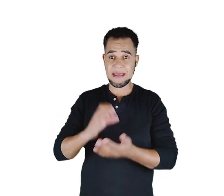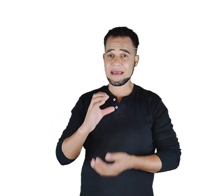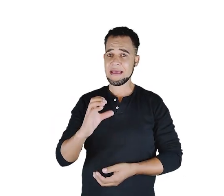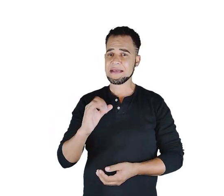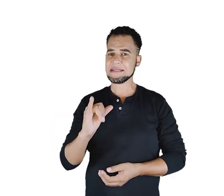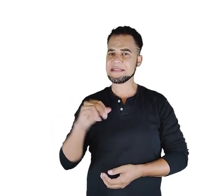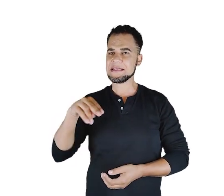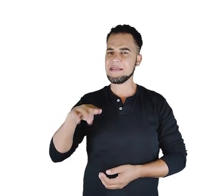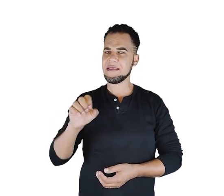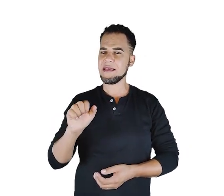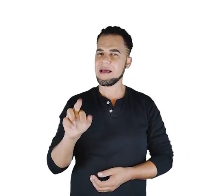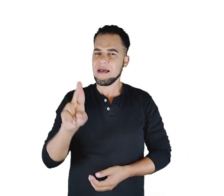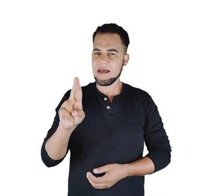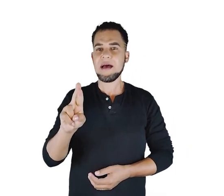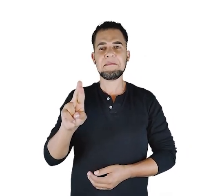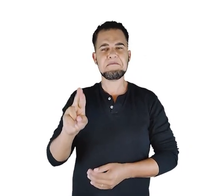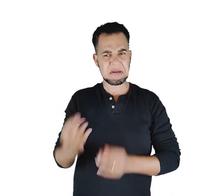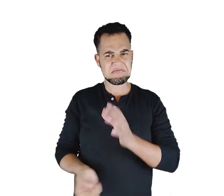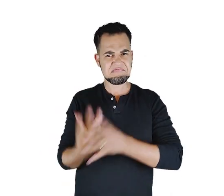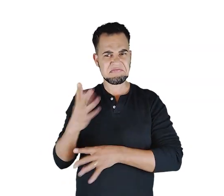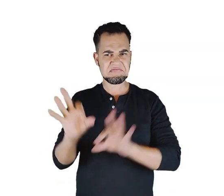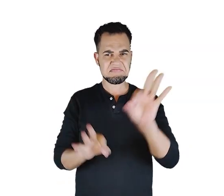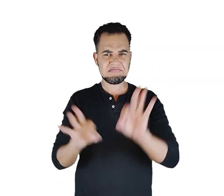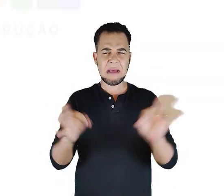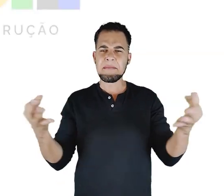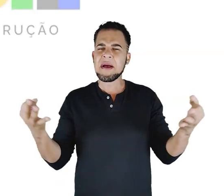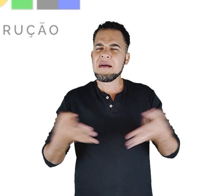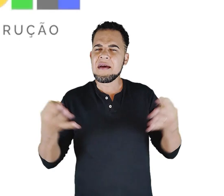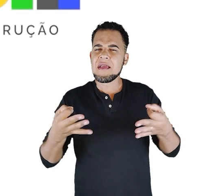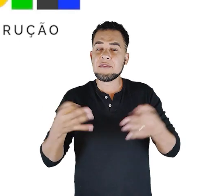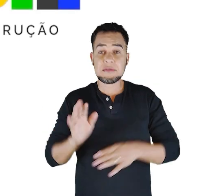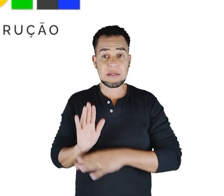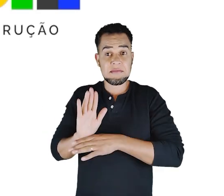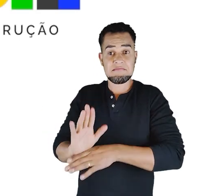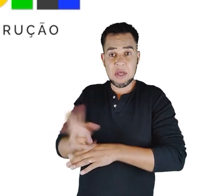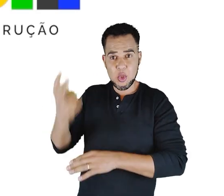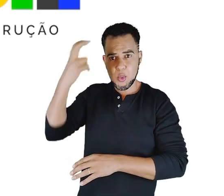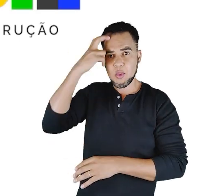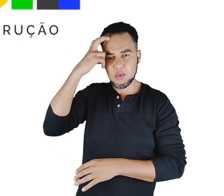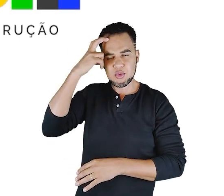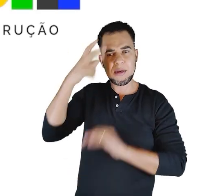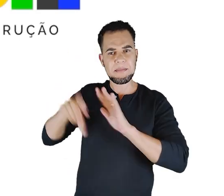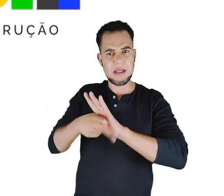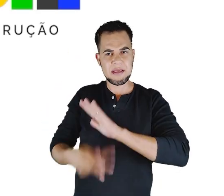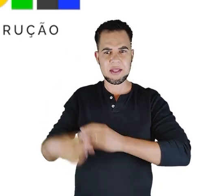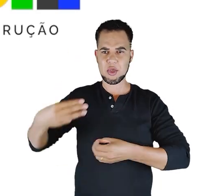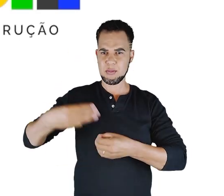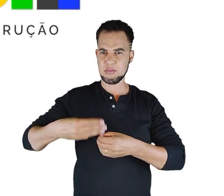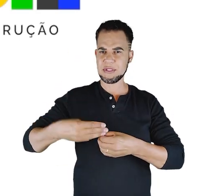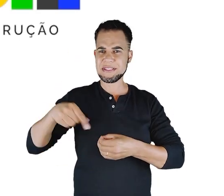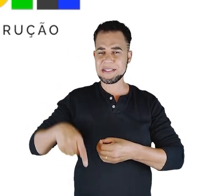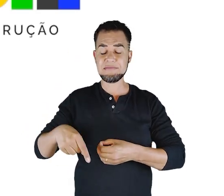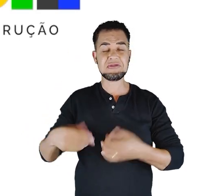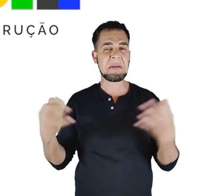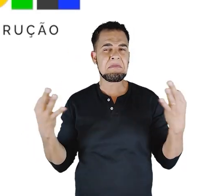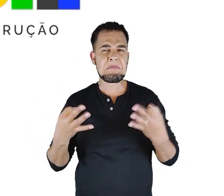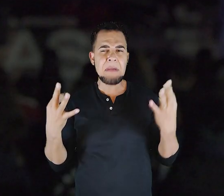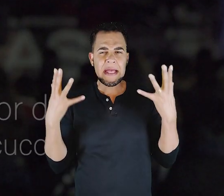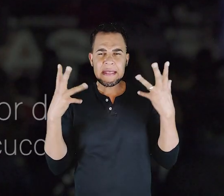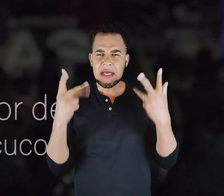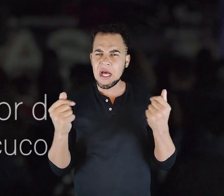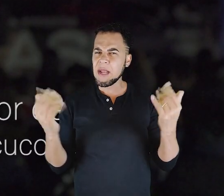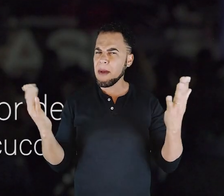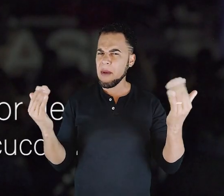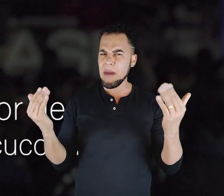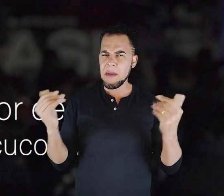Parabenizar a Cineap pela realização desse projeto maravilhoso que vem contribuir muito para a cultura do nosso município. Está muito bacana